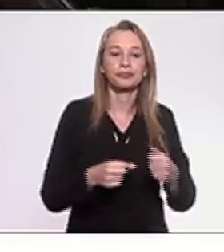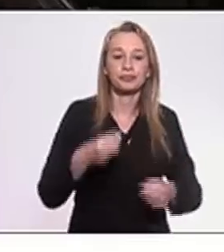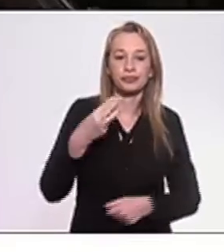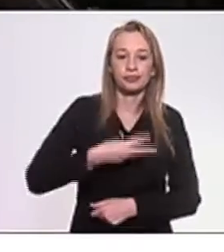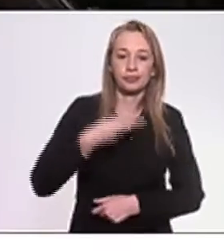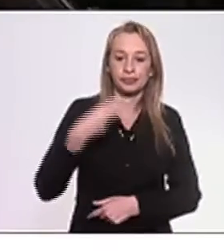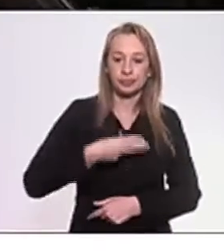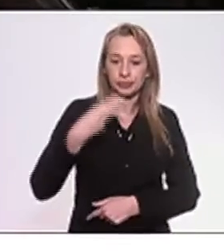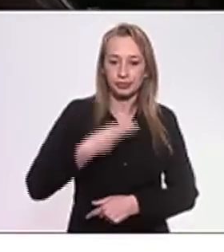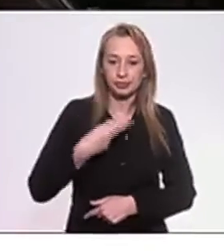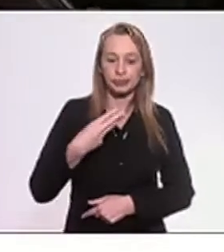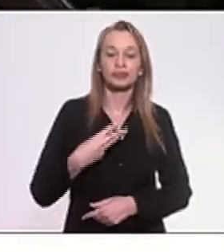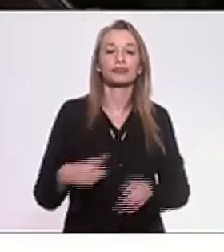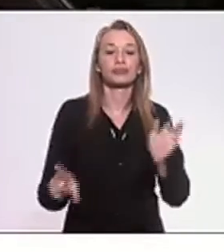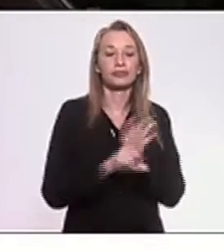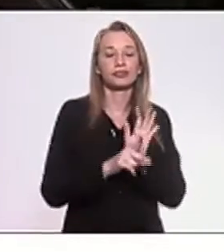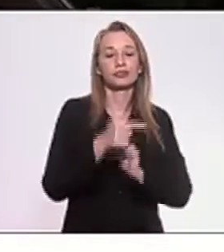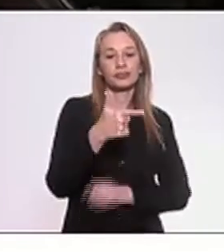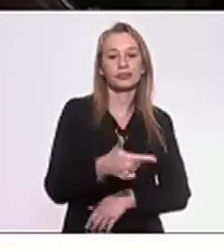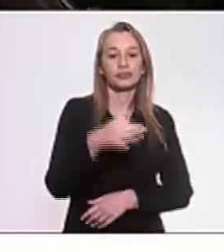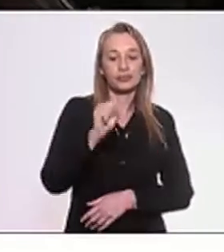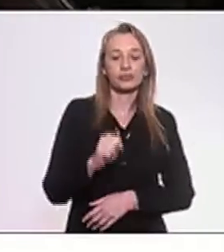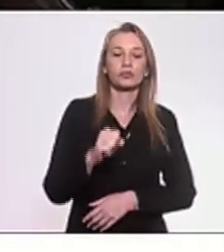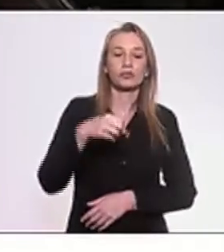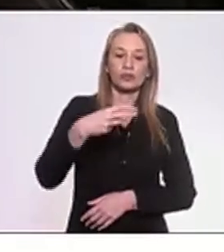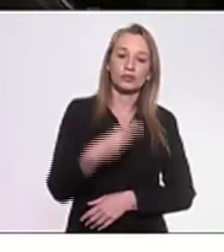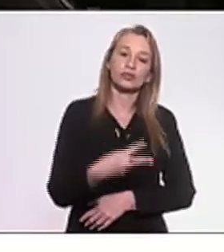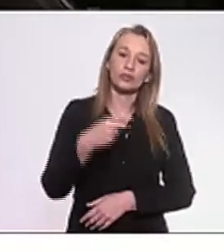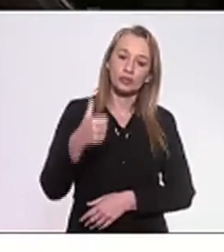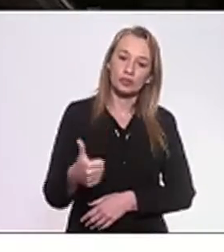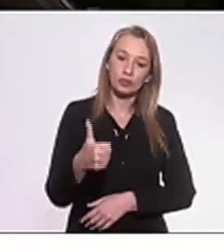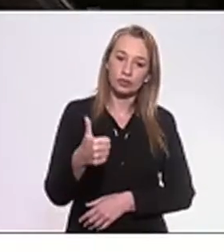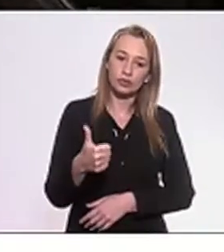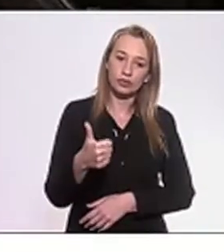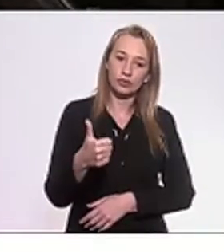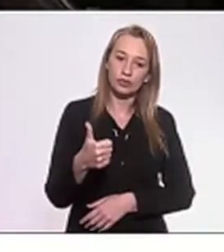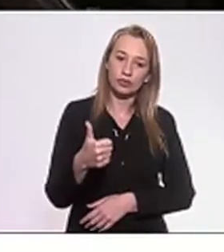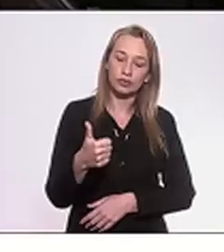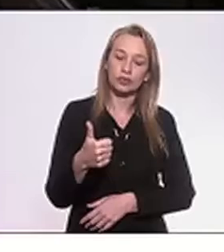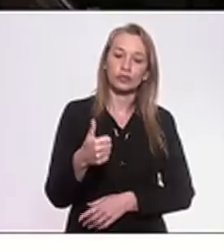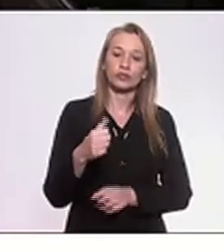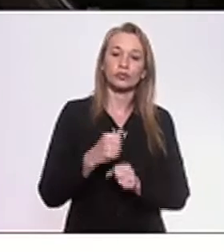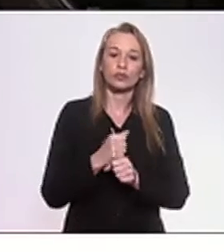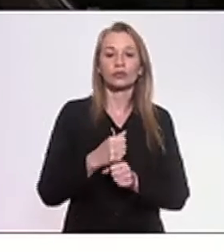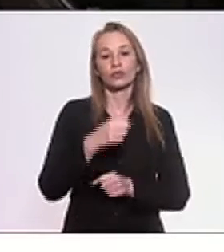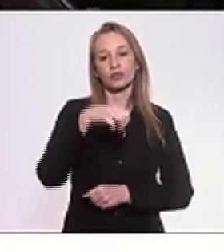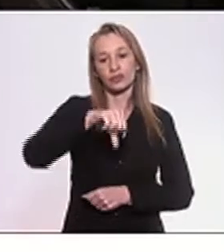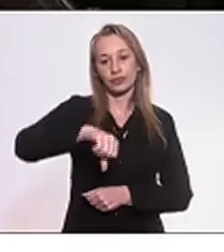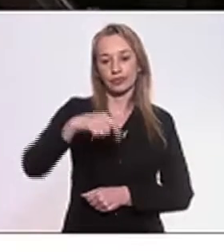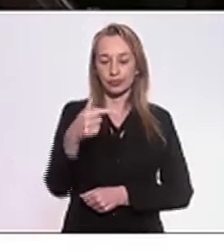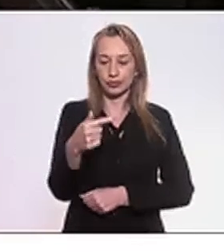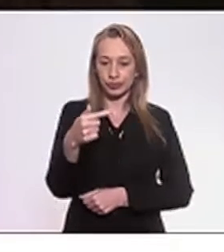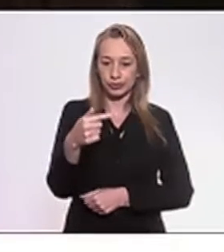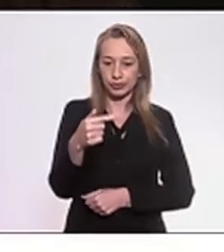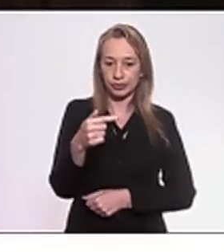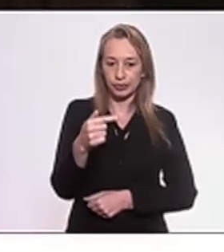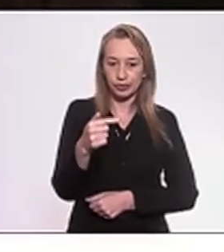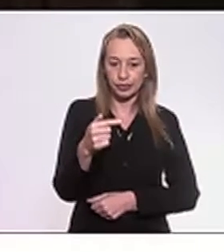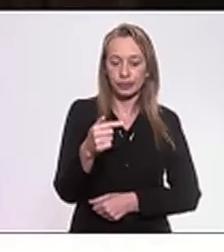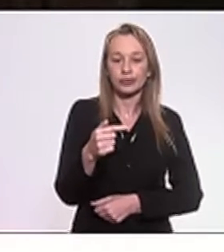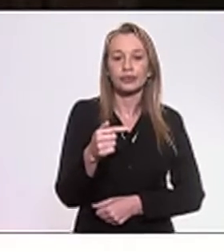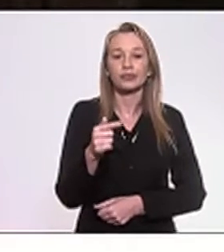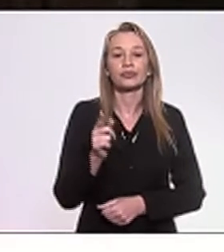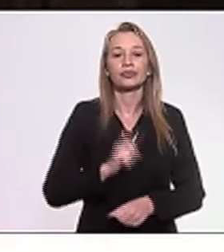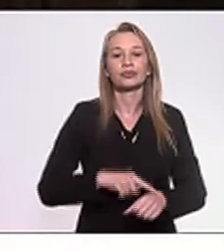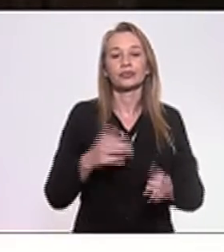3º da lei 2831 de 97 para adequação do